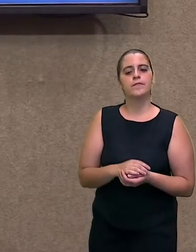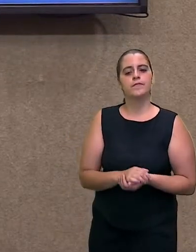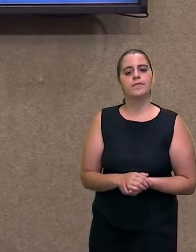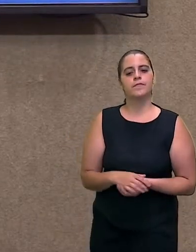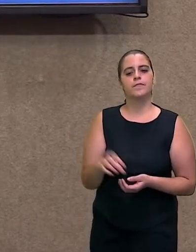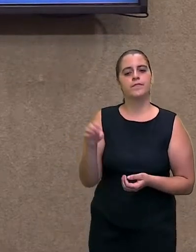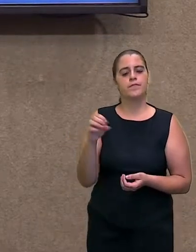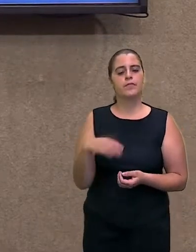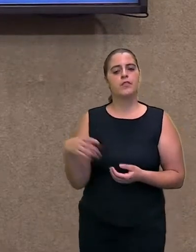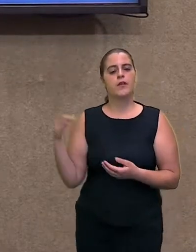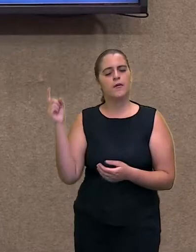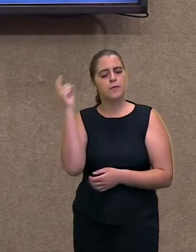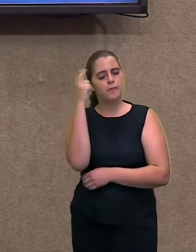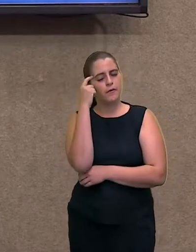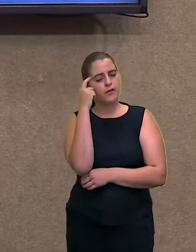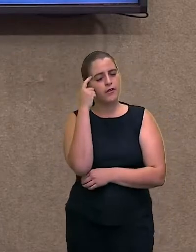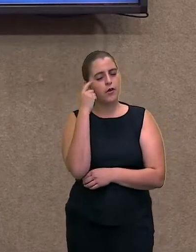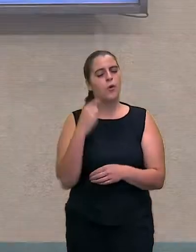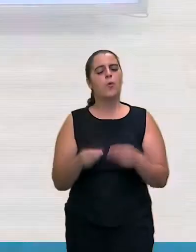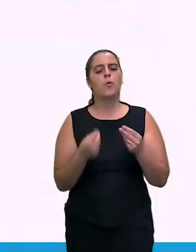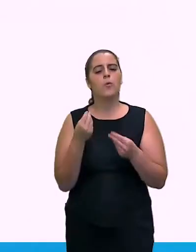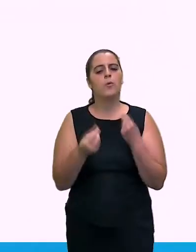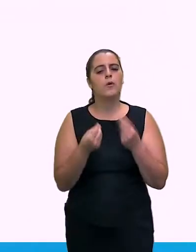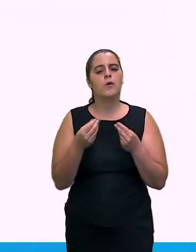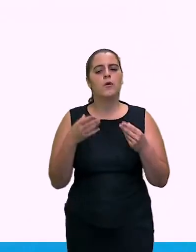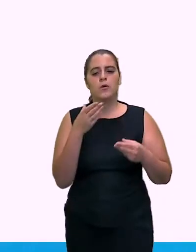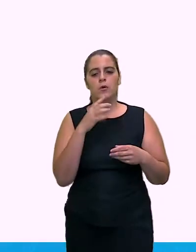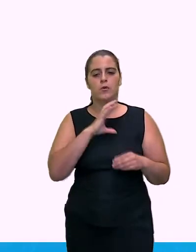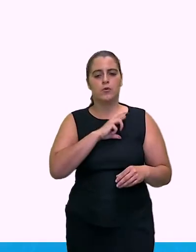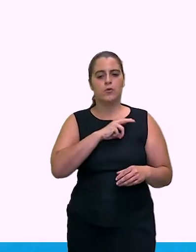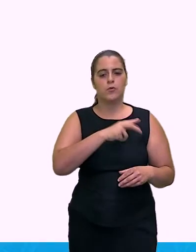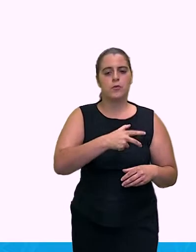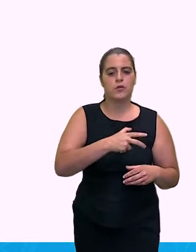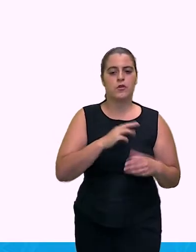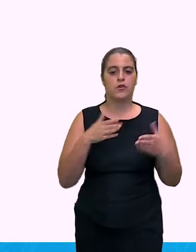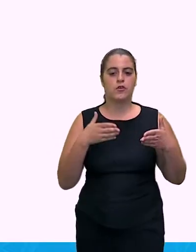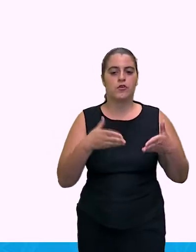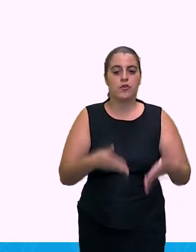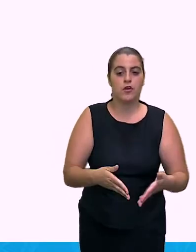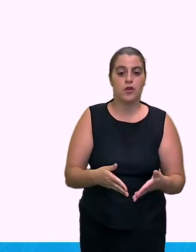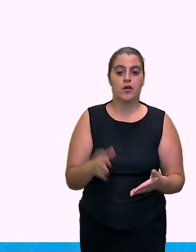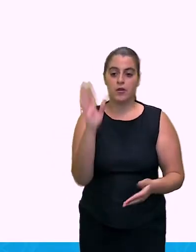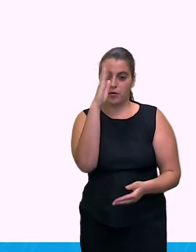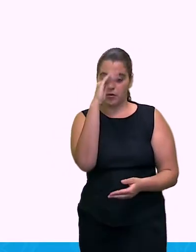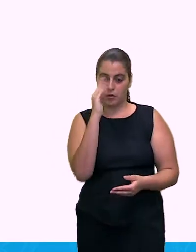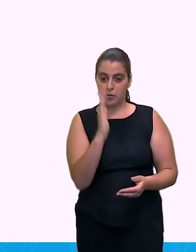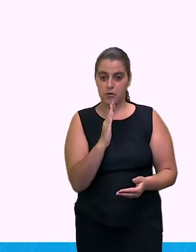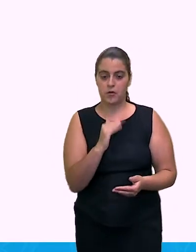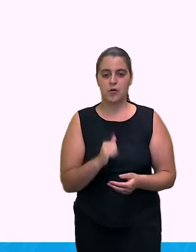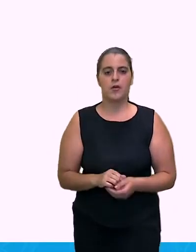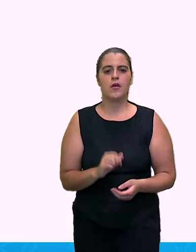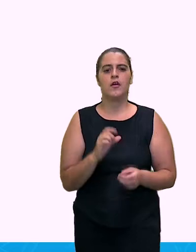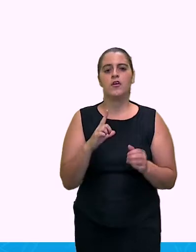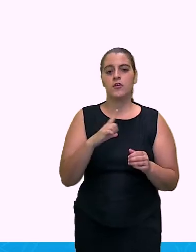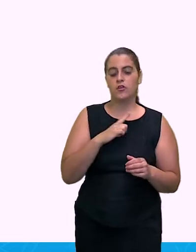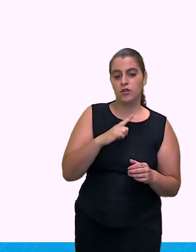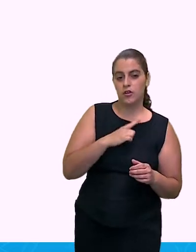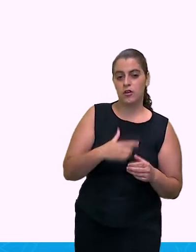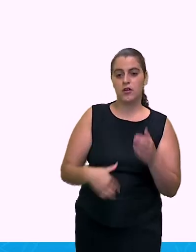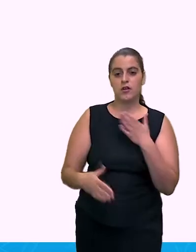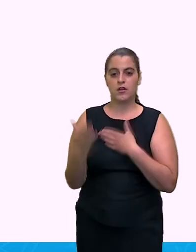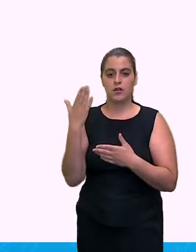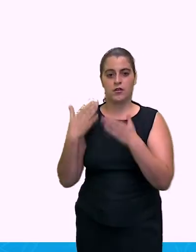Agora, vamos pensar. Quando os portugueses chegaram aqui, estima-se que nessa época, haviam